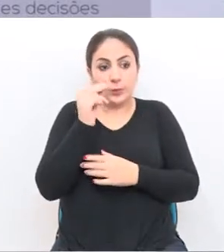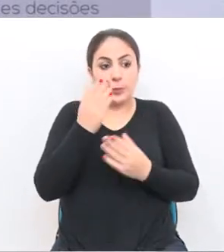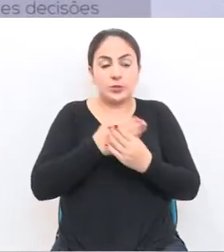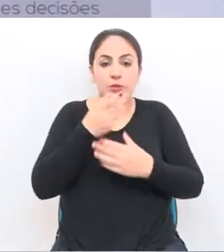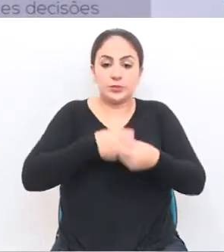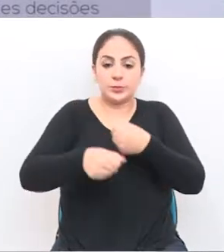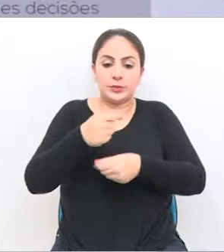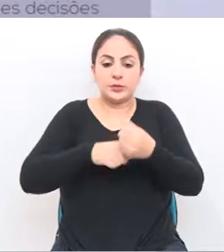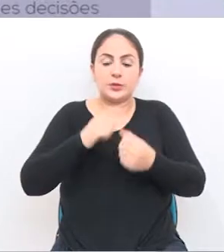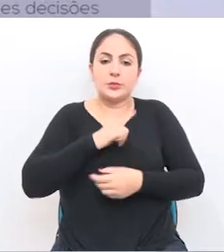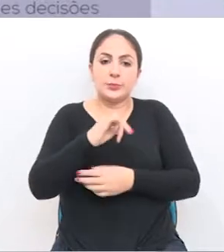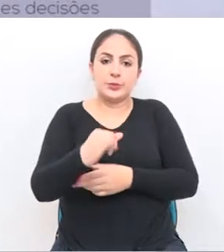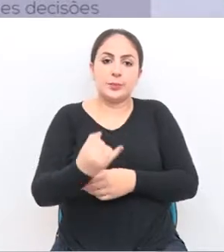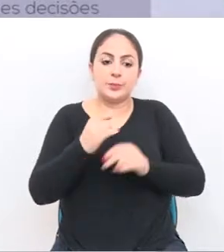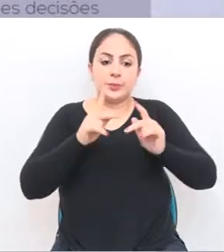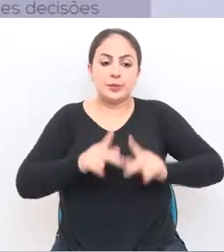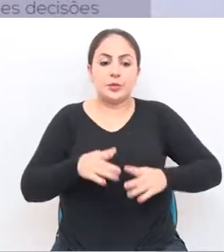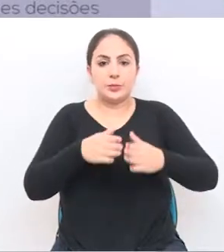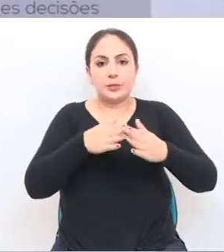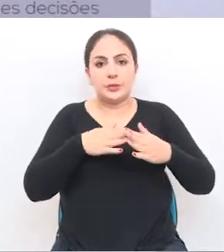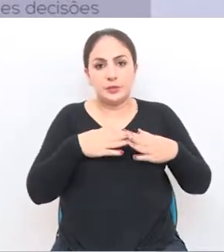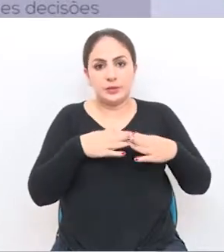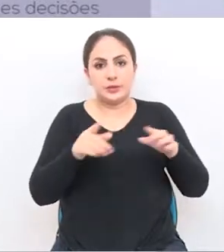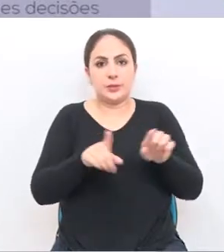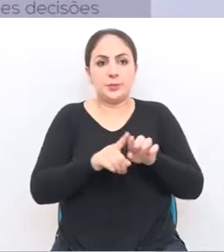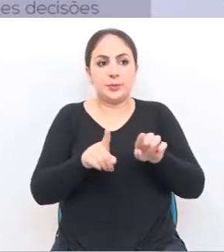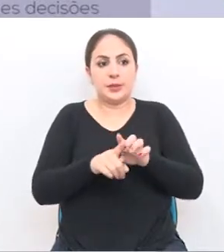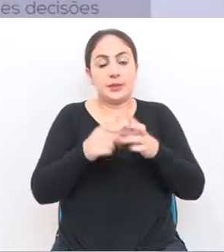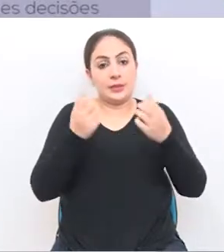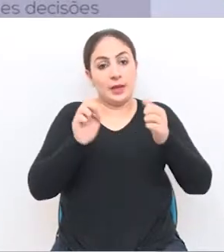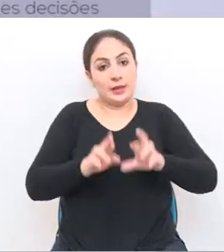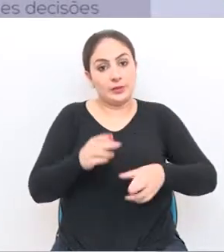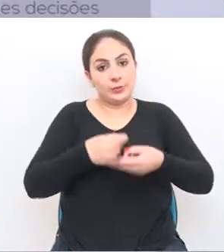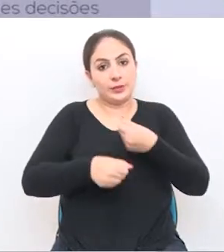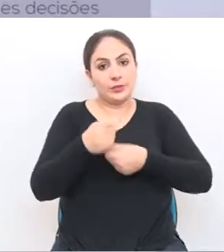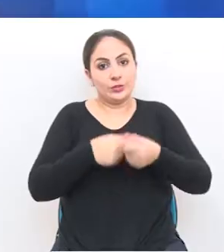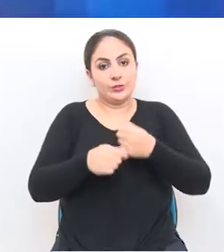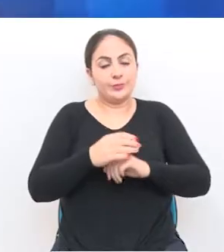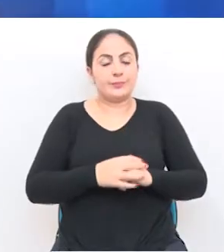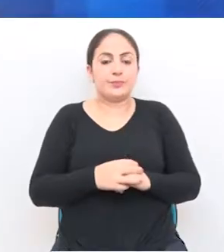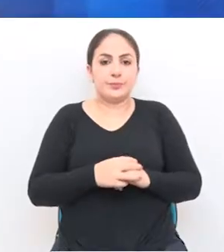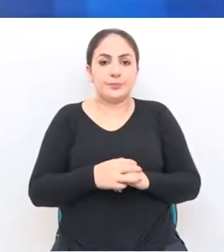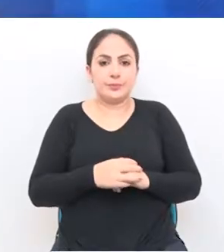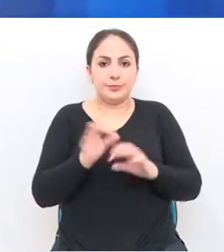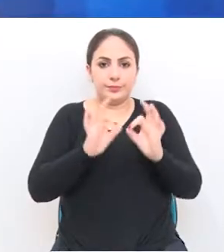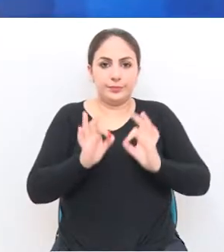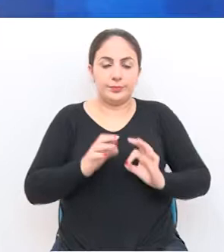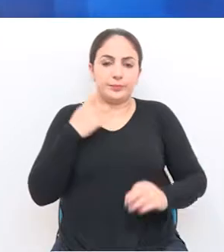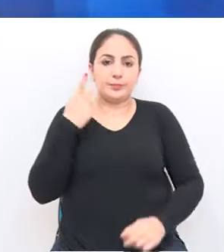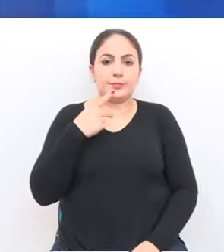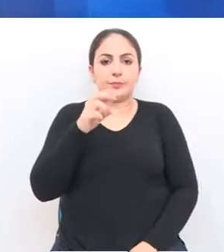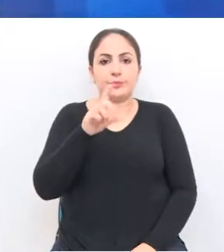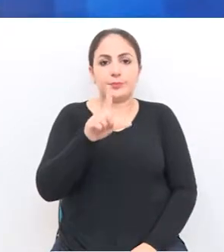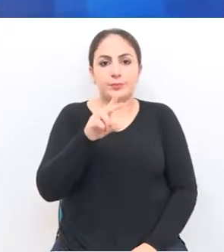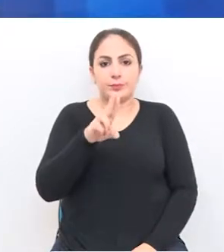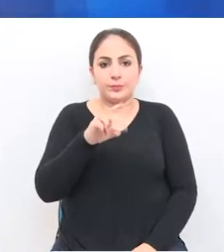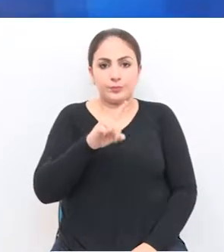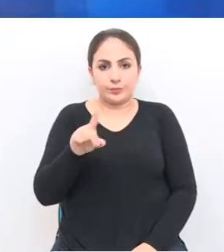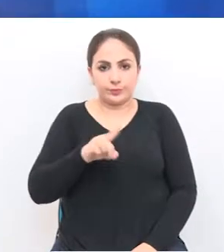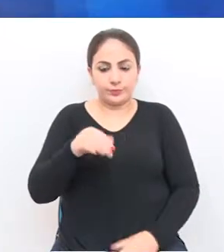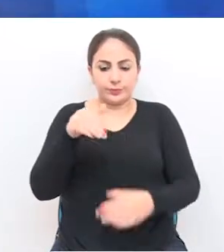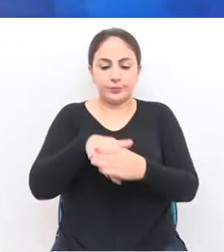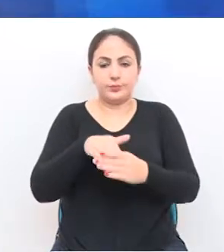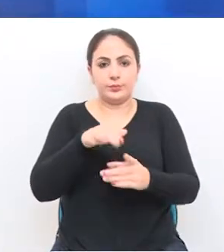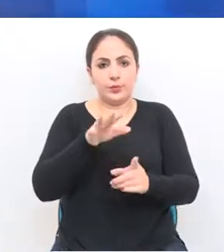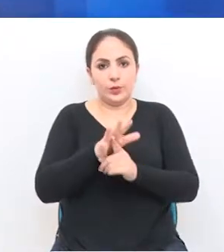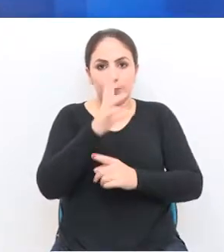administrativo, dando oportunidade das pessoas se defenderem ainda na esfera administrativa, né? Um projeto do vereador Luiz Miguel Chais